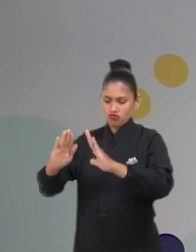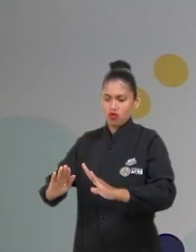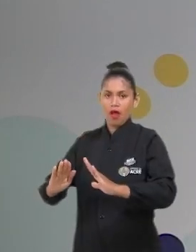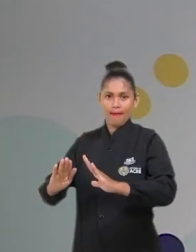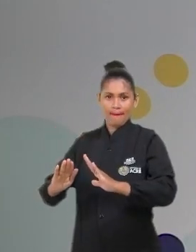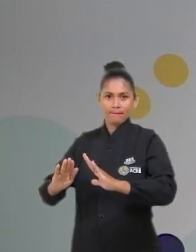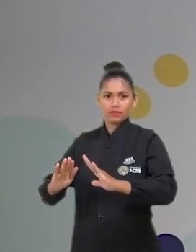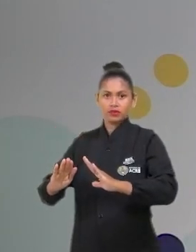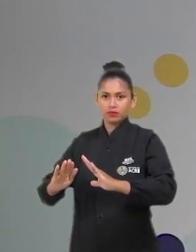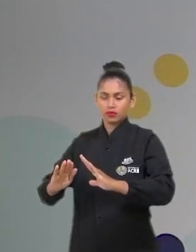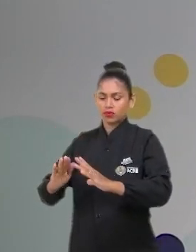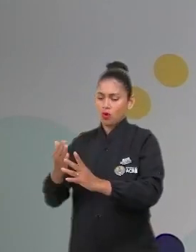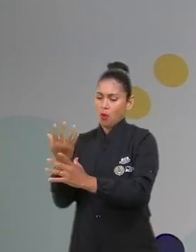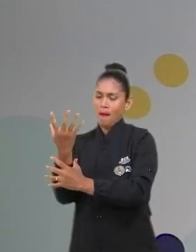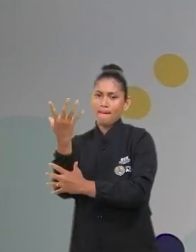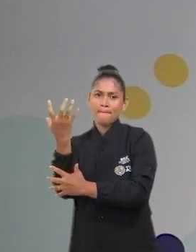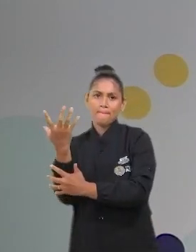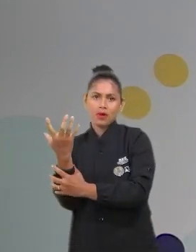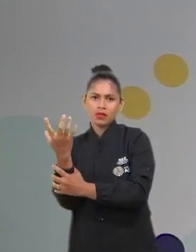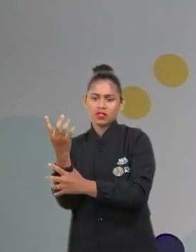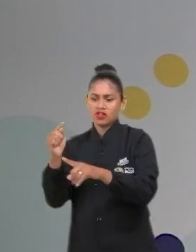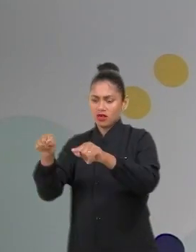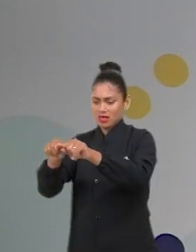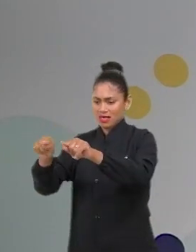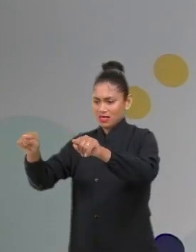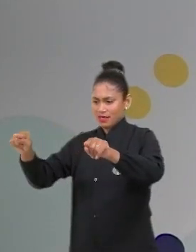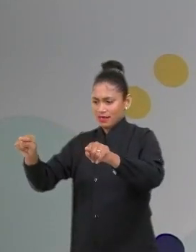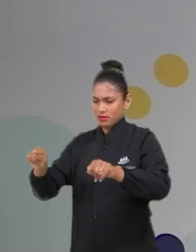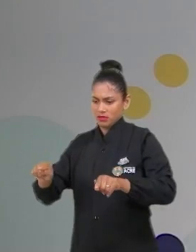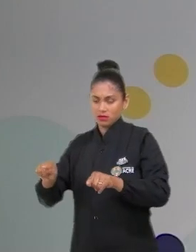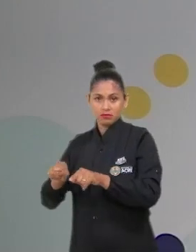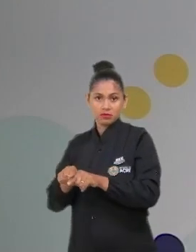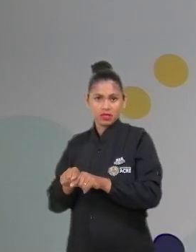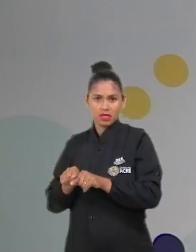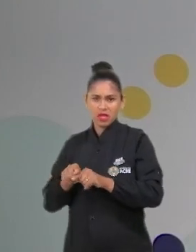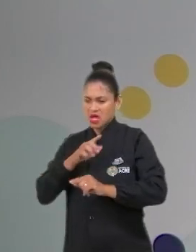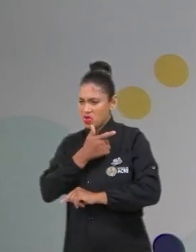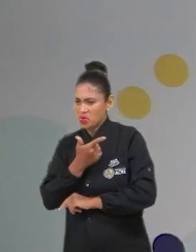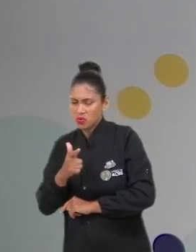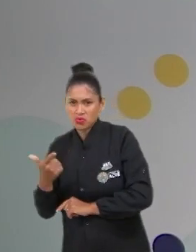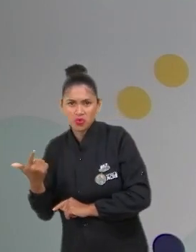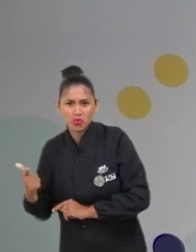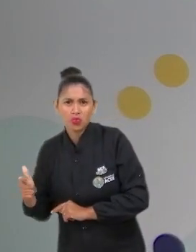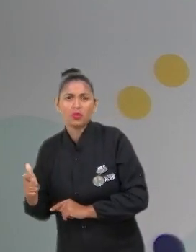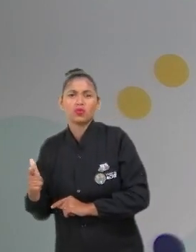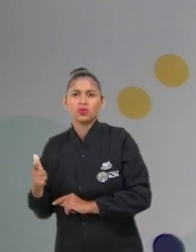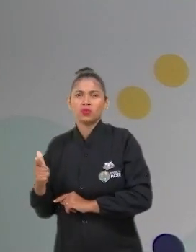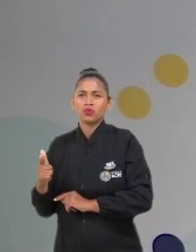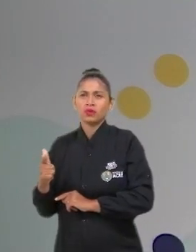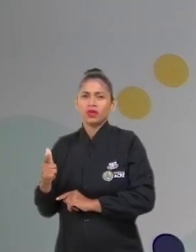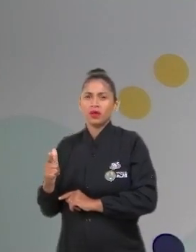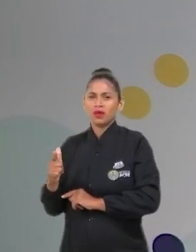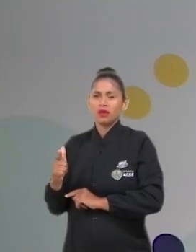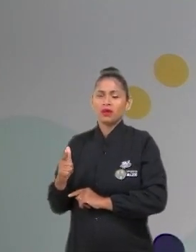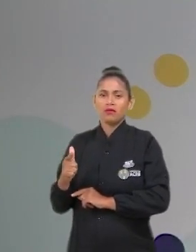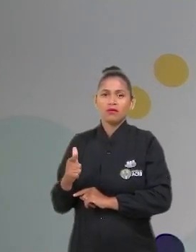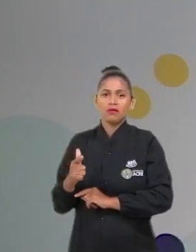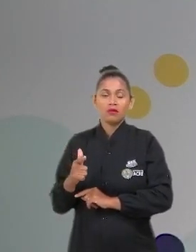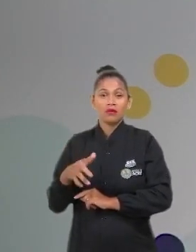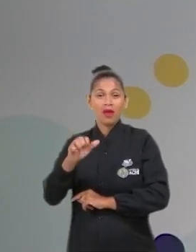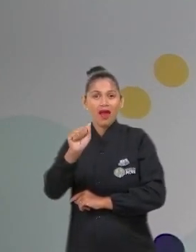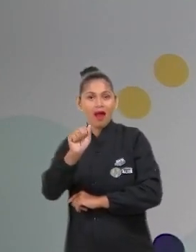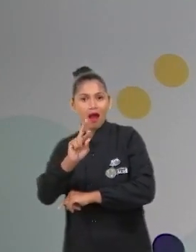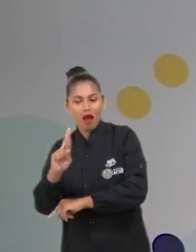se esse quarto for hermeticamente fechado, se não houver nenhuma entrada de fornecimento de ar para dentro desse quarto.